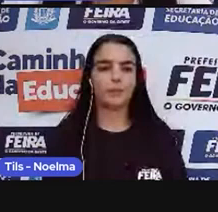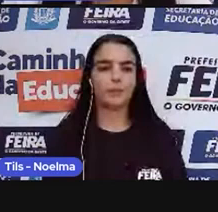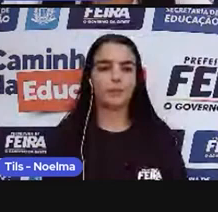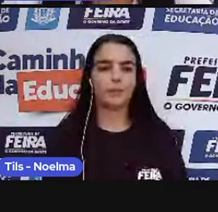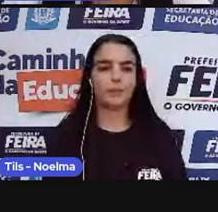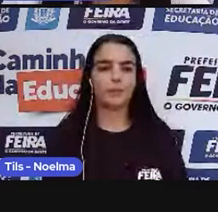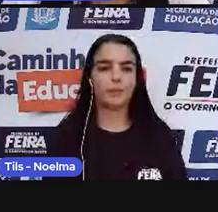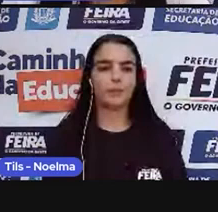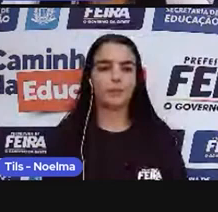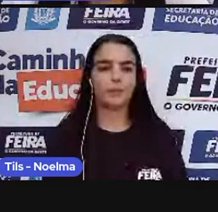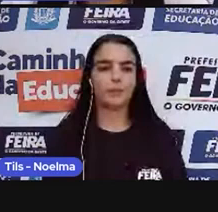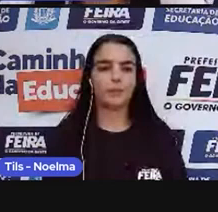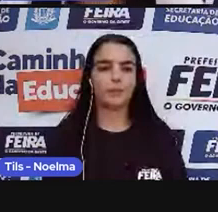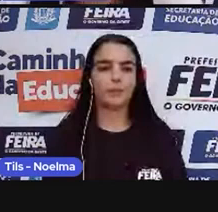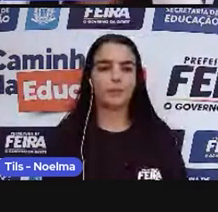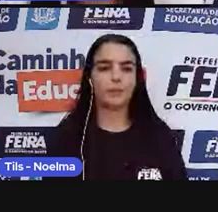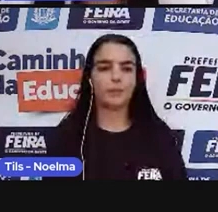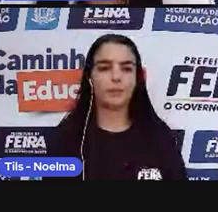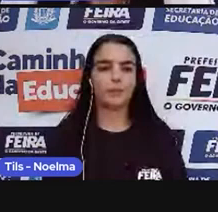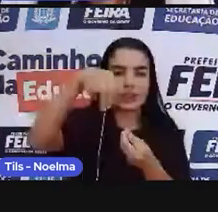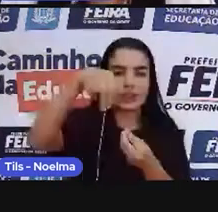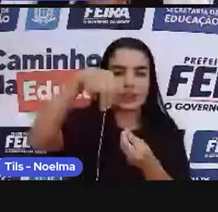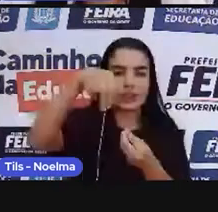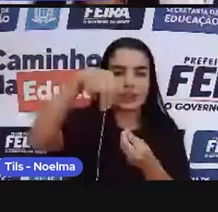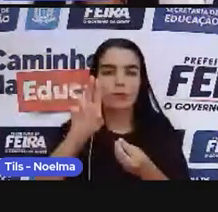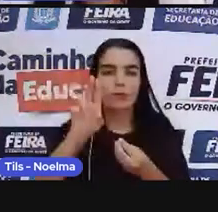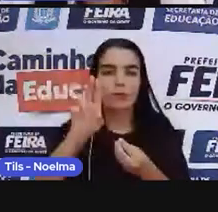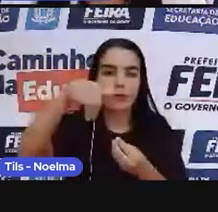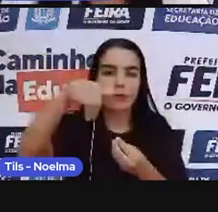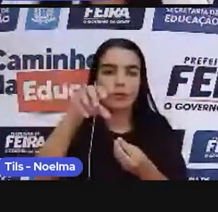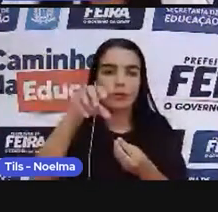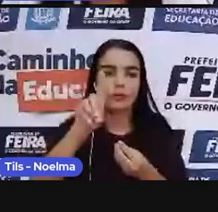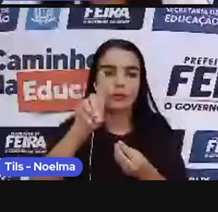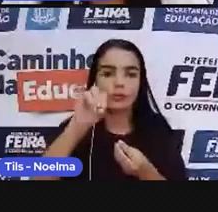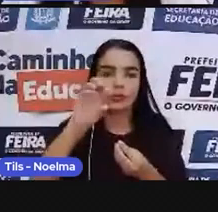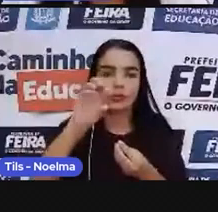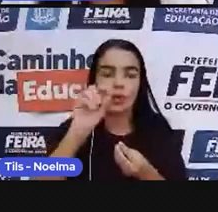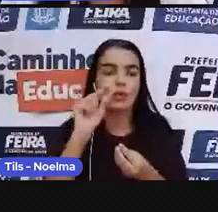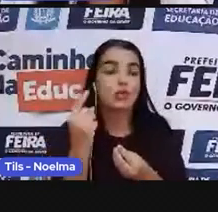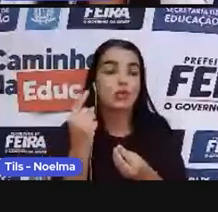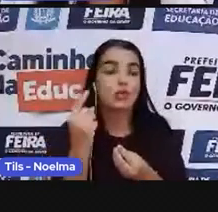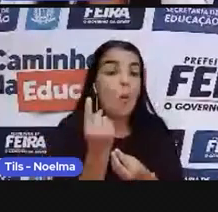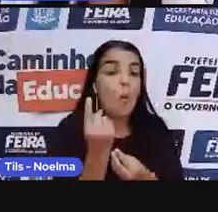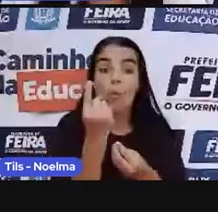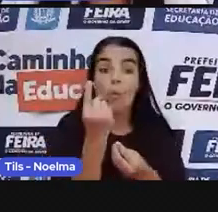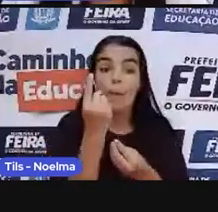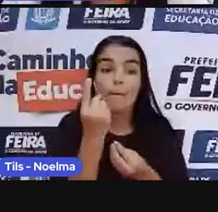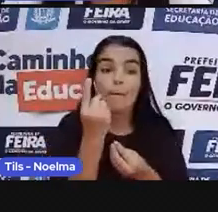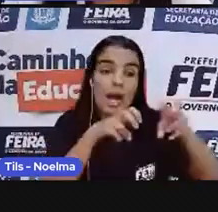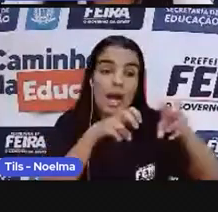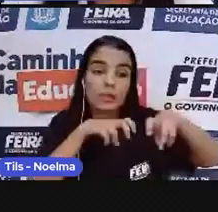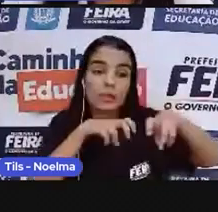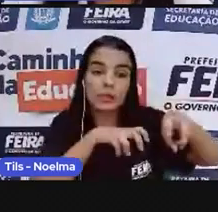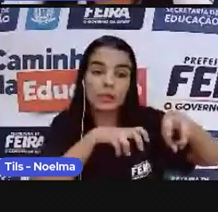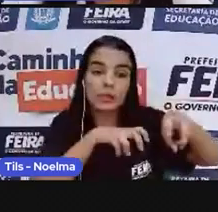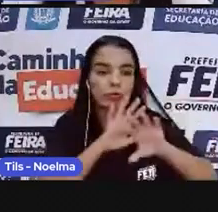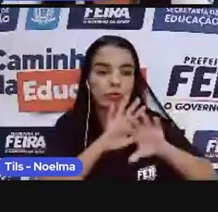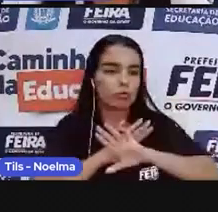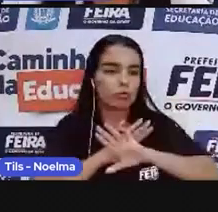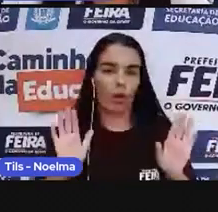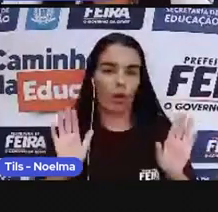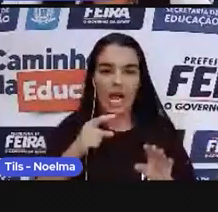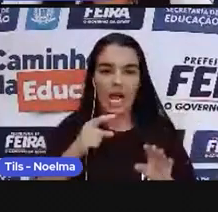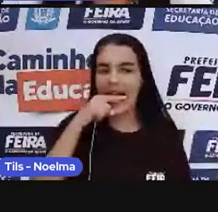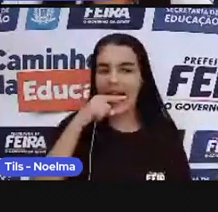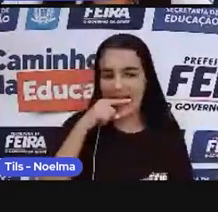monocultores, monocultores, porque monocultura é um único tipo de cultura. Que era de quê? Cana de açúcar. Isto é,